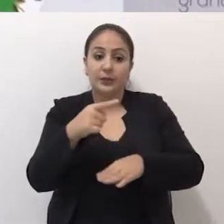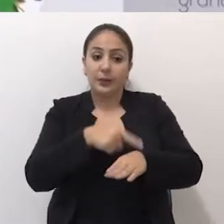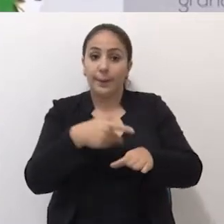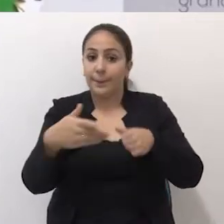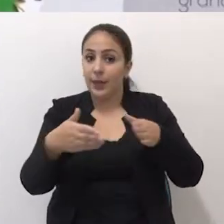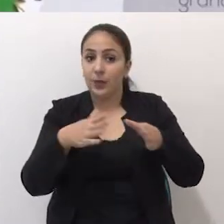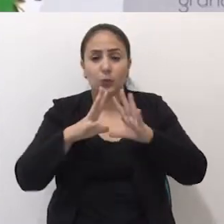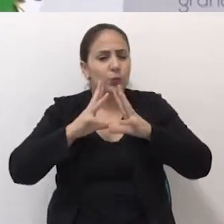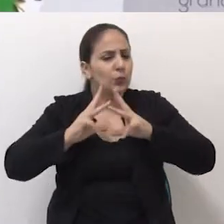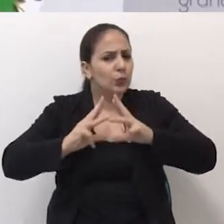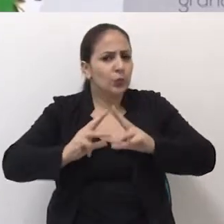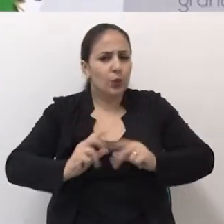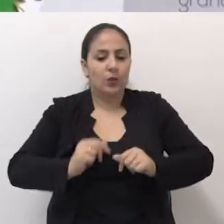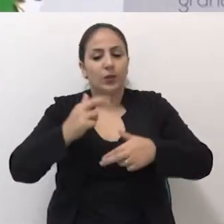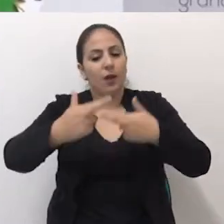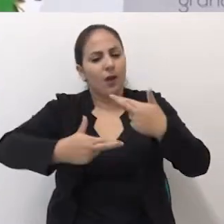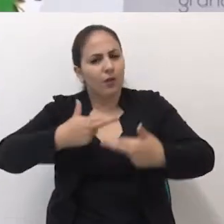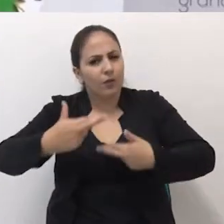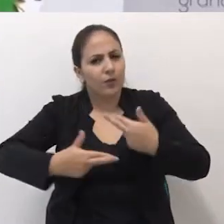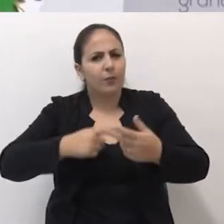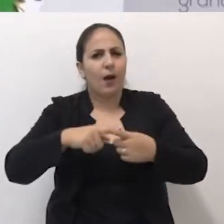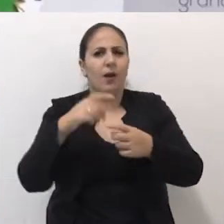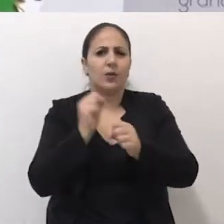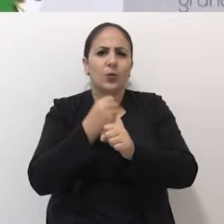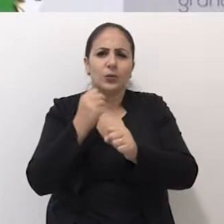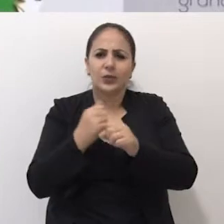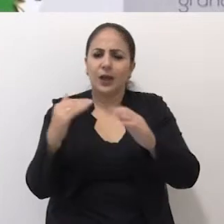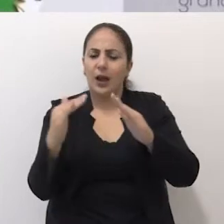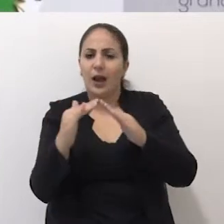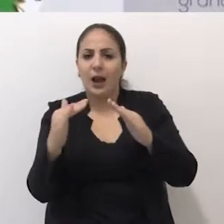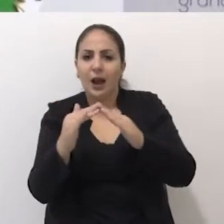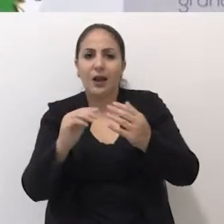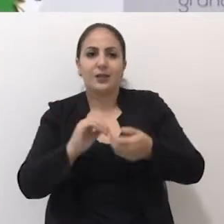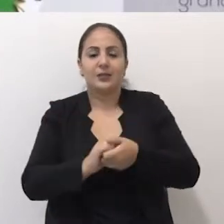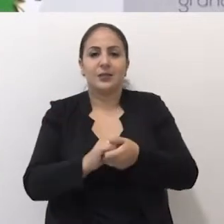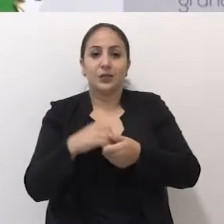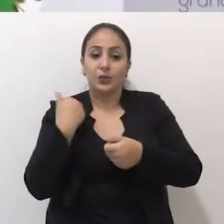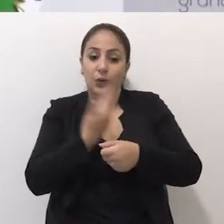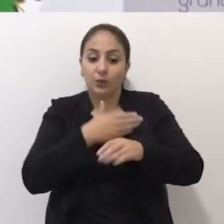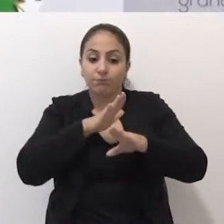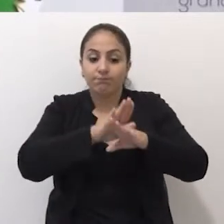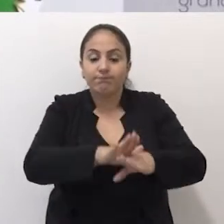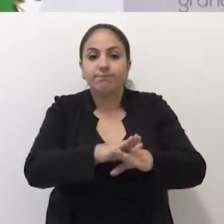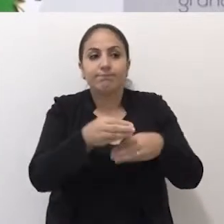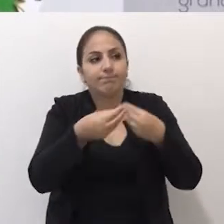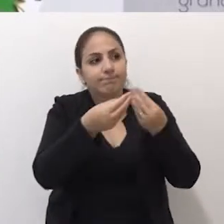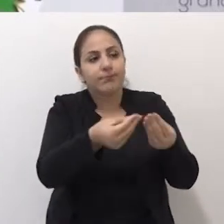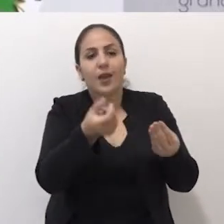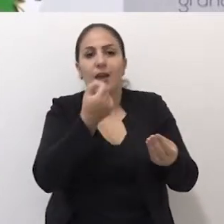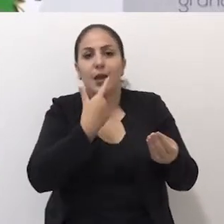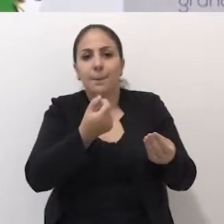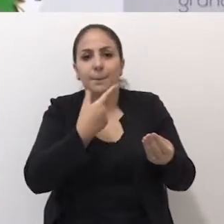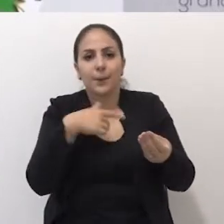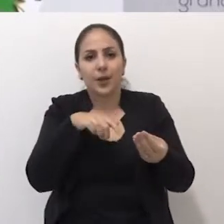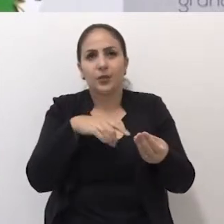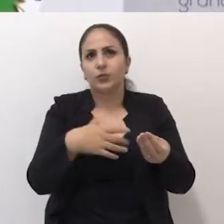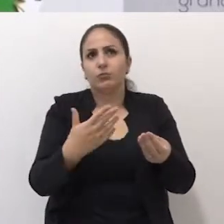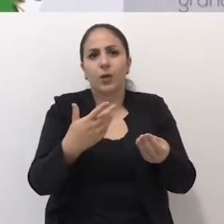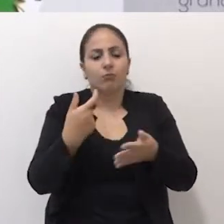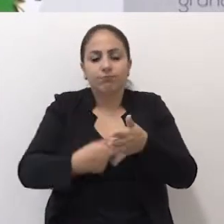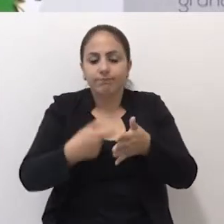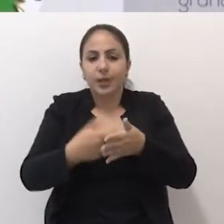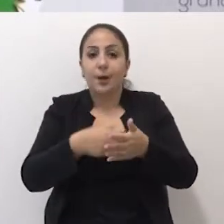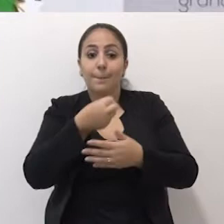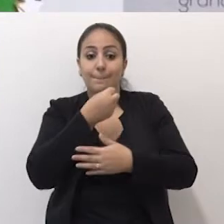tempo todo, ajudou a reformar, construir casas, ajudou com remédio. A gente, através